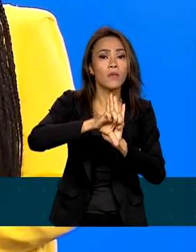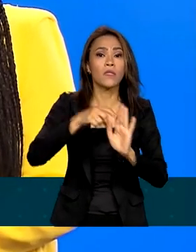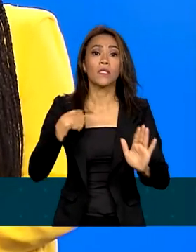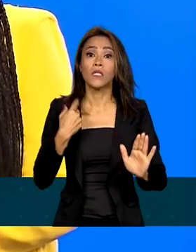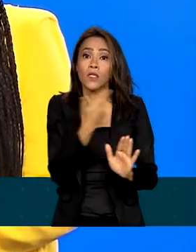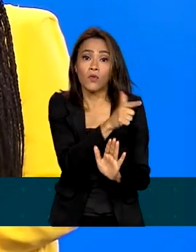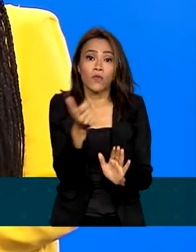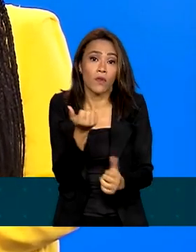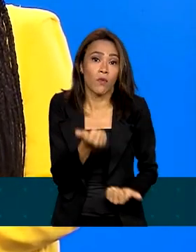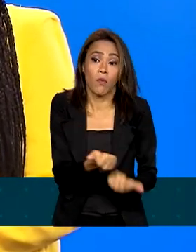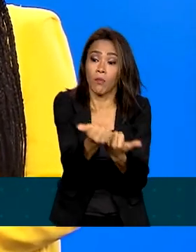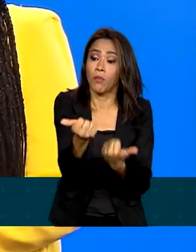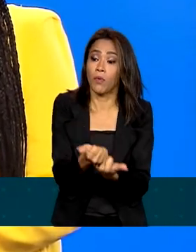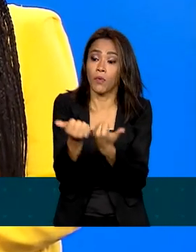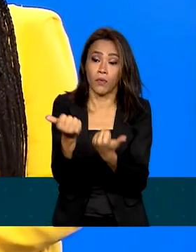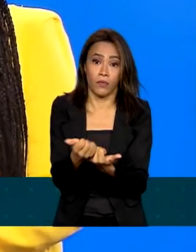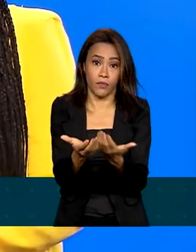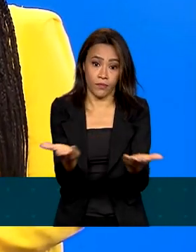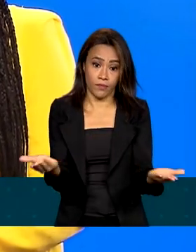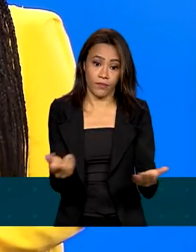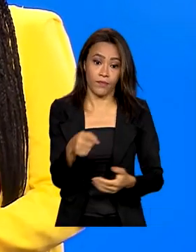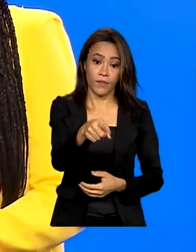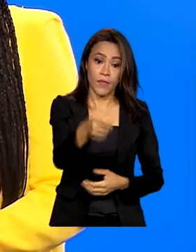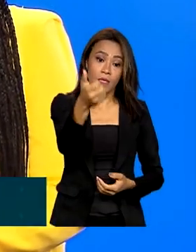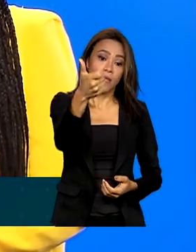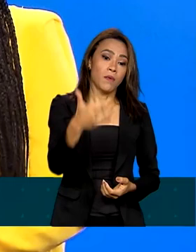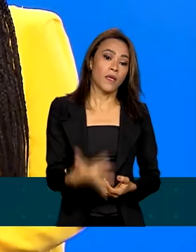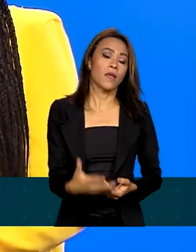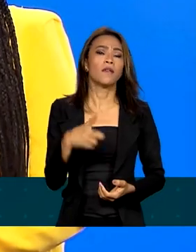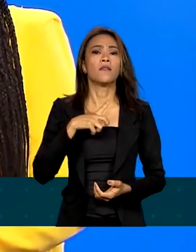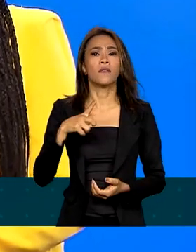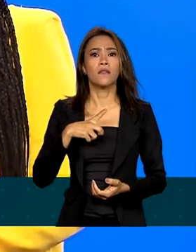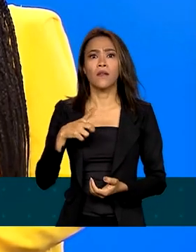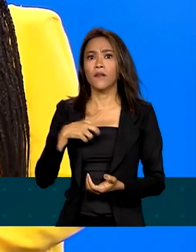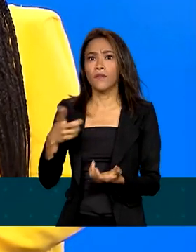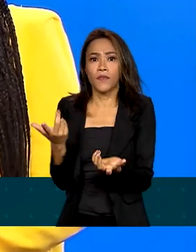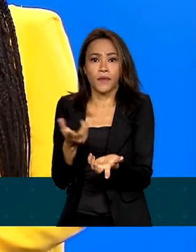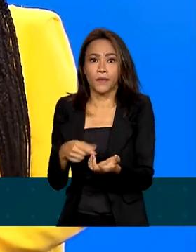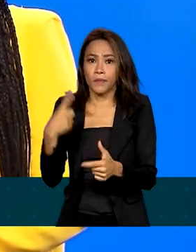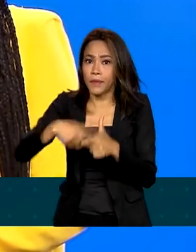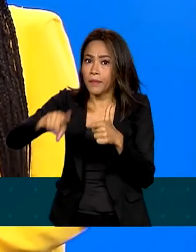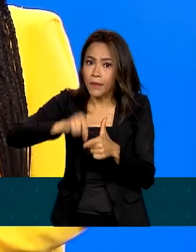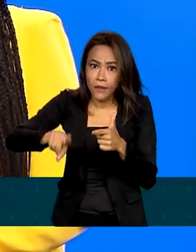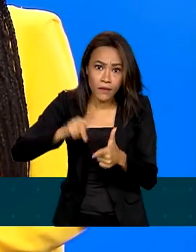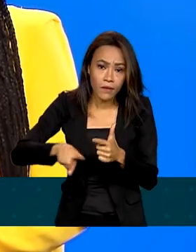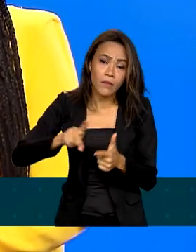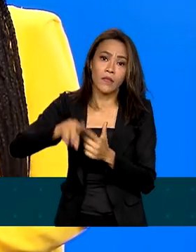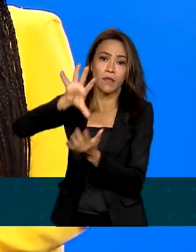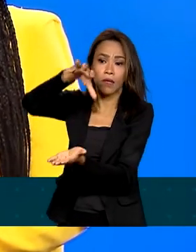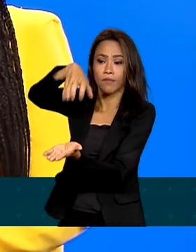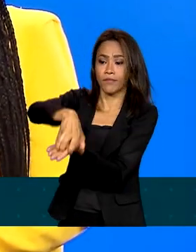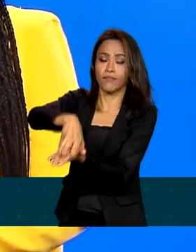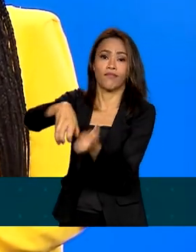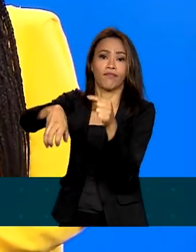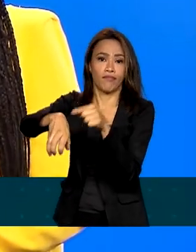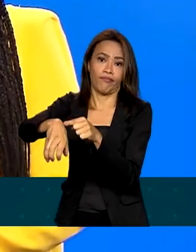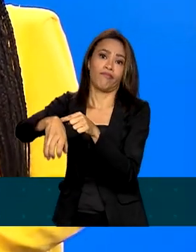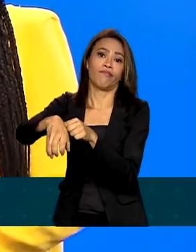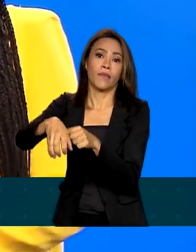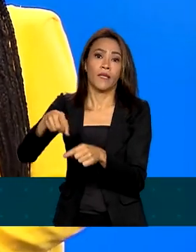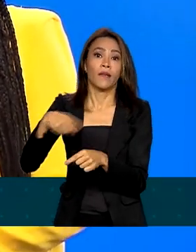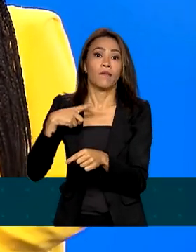indígenas. Há um desmonte das estruturas de atendimento aos indígenas, eles próprios relatam isto. Nós estamos